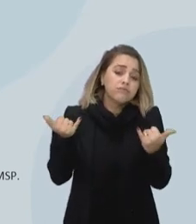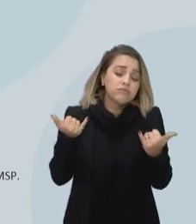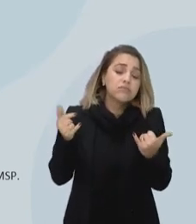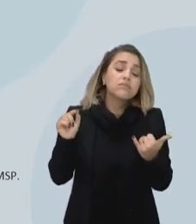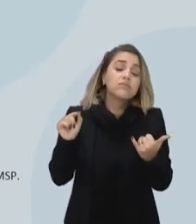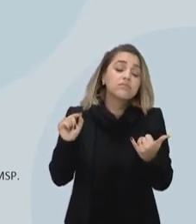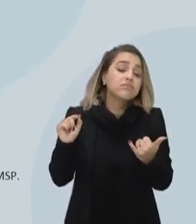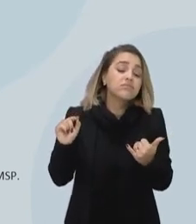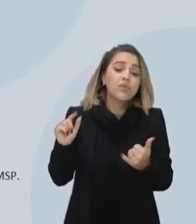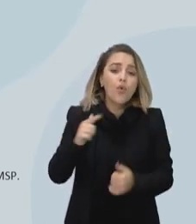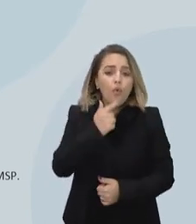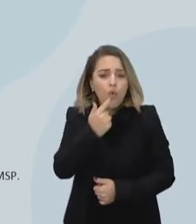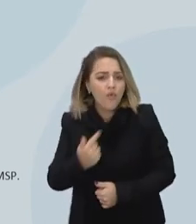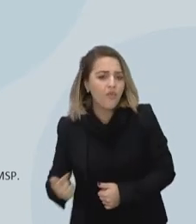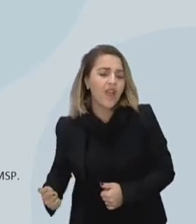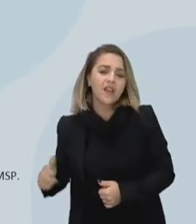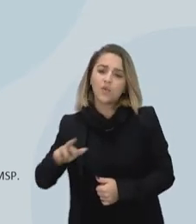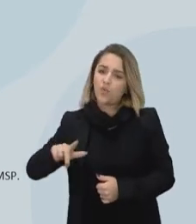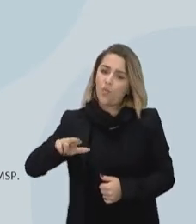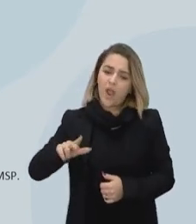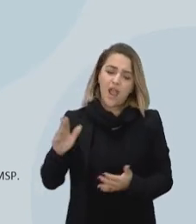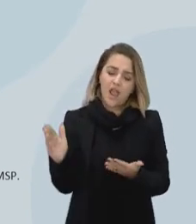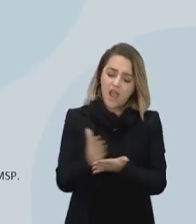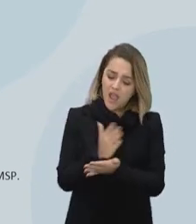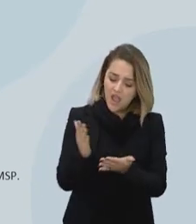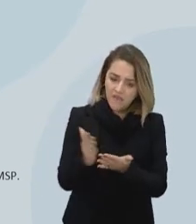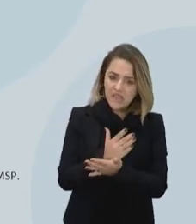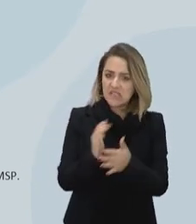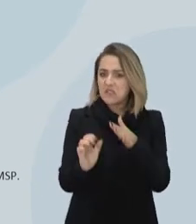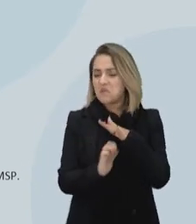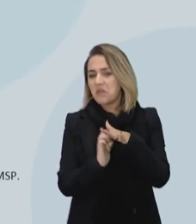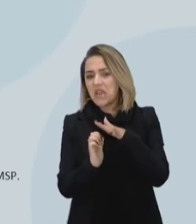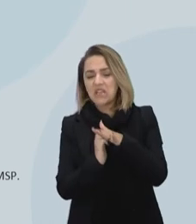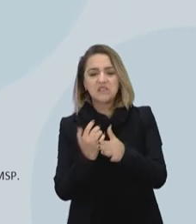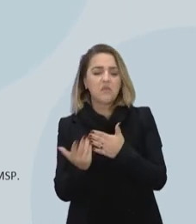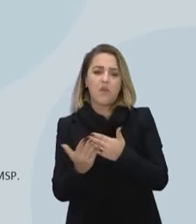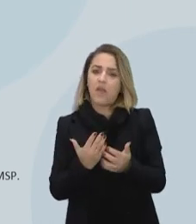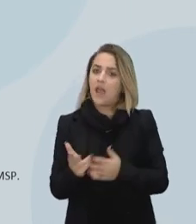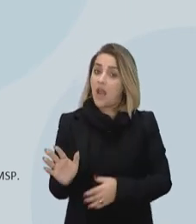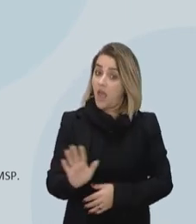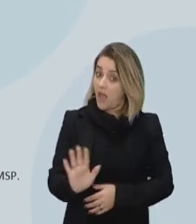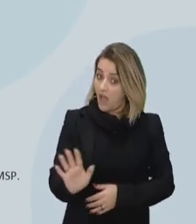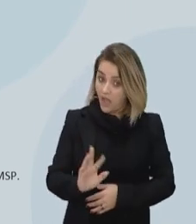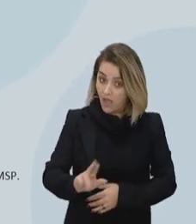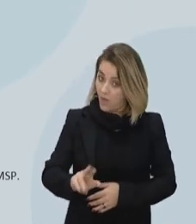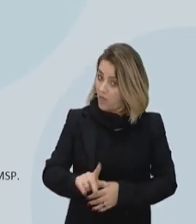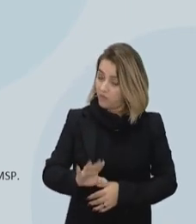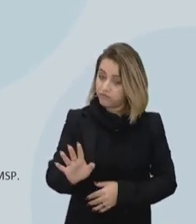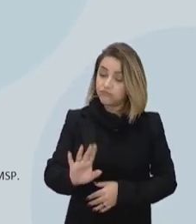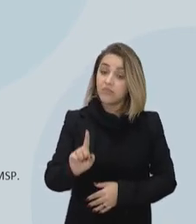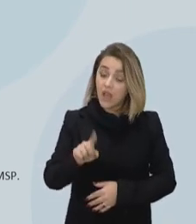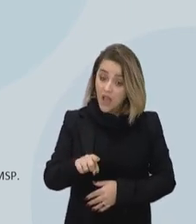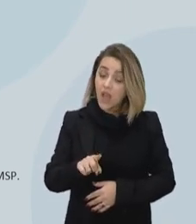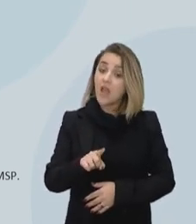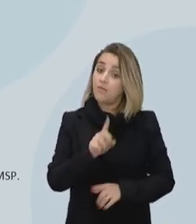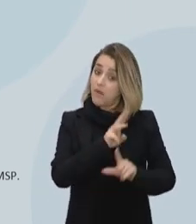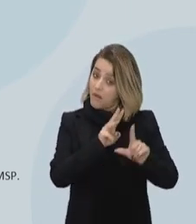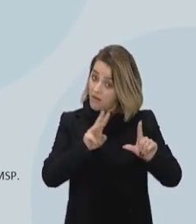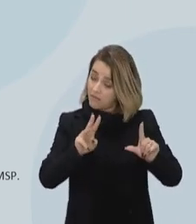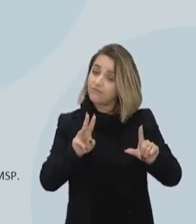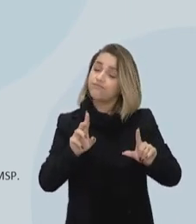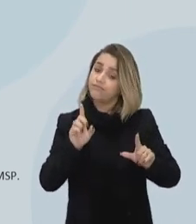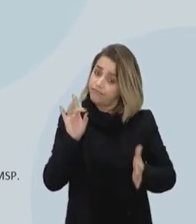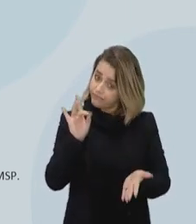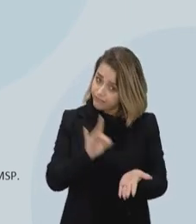não foi uma revista, uma empresa aleatória, uma pessoa aleatória que coletou esses dados